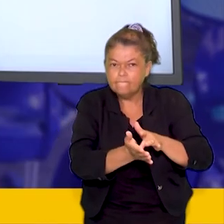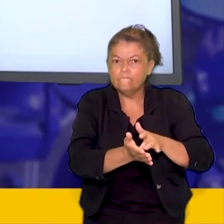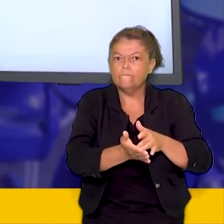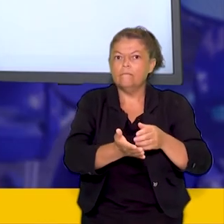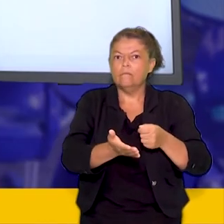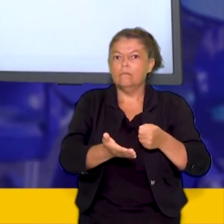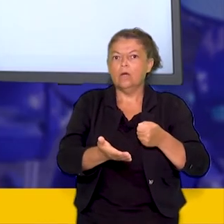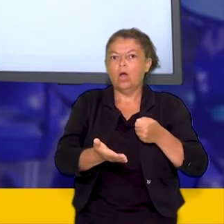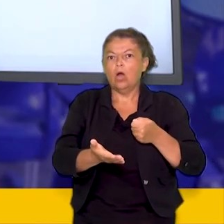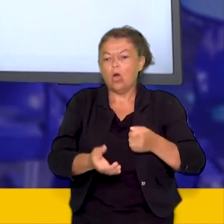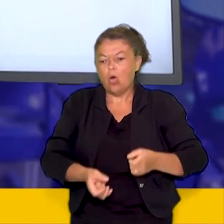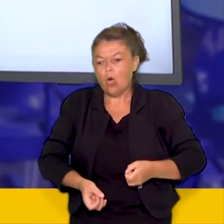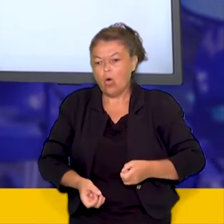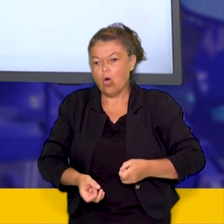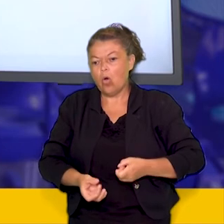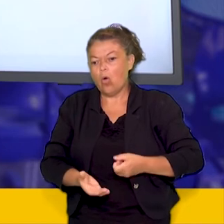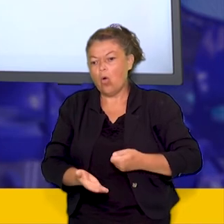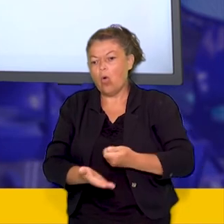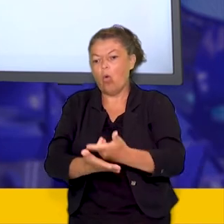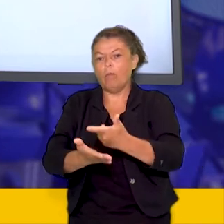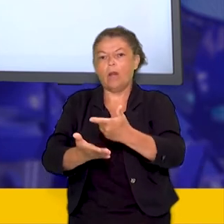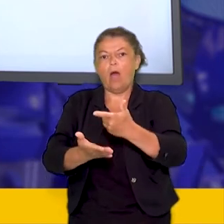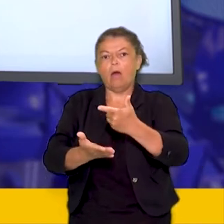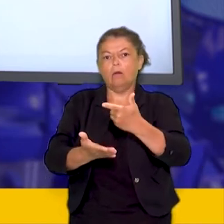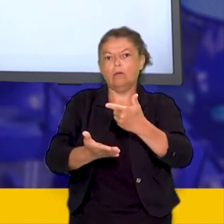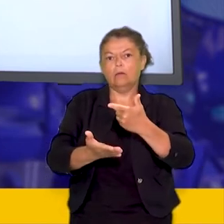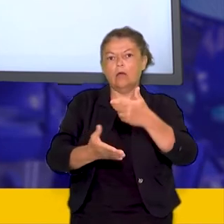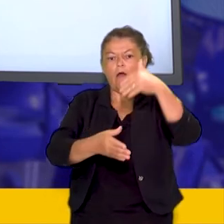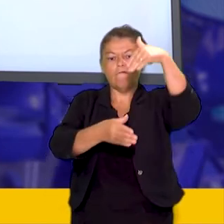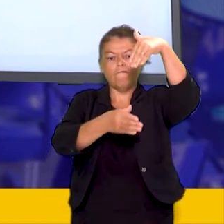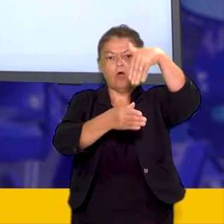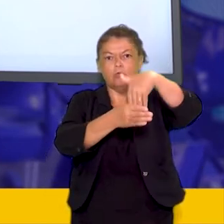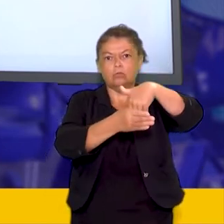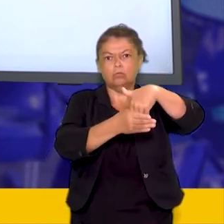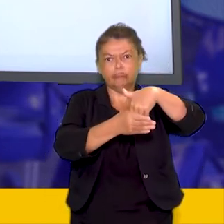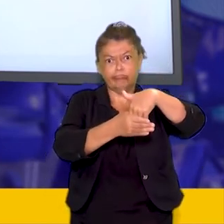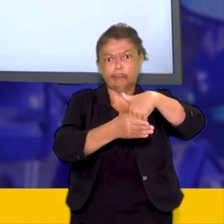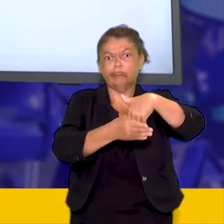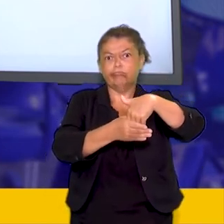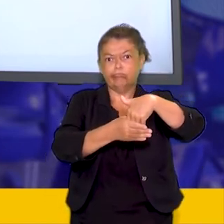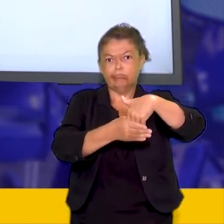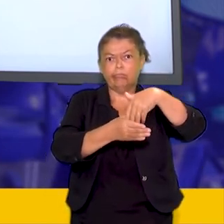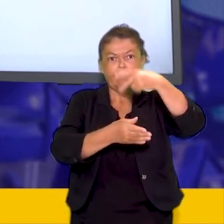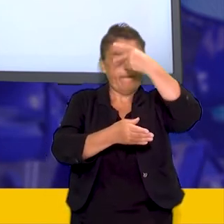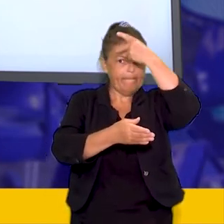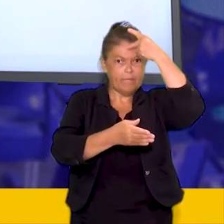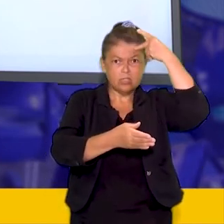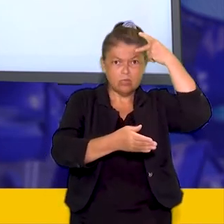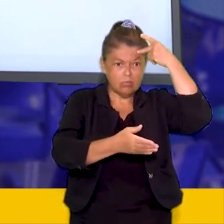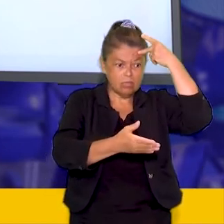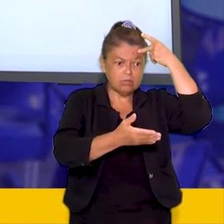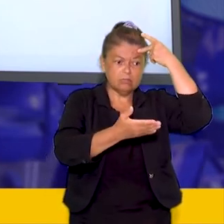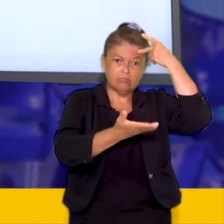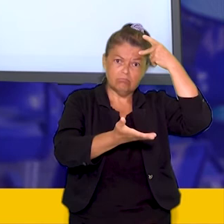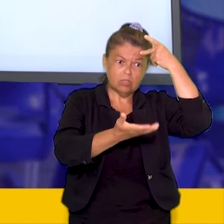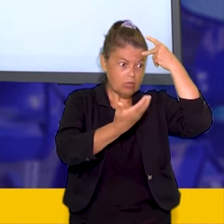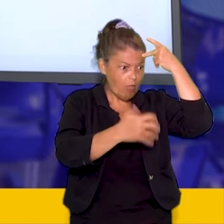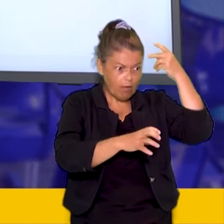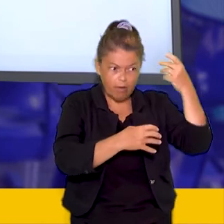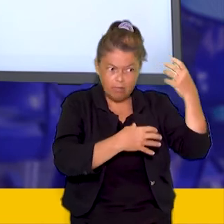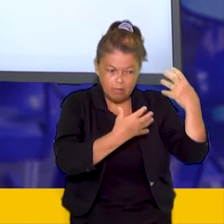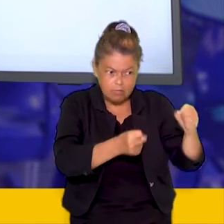repressão física e até mesmo mortos e